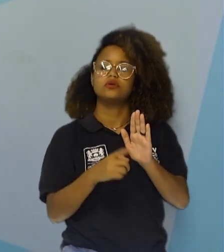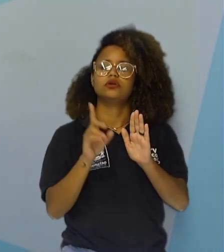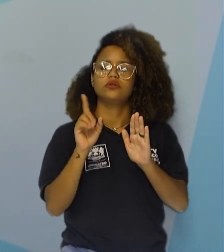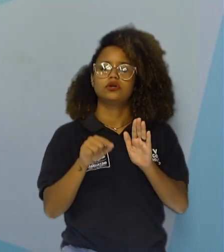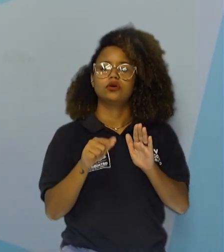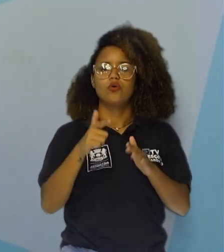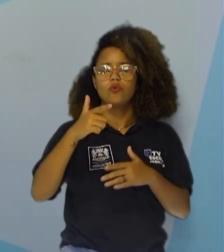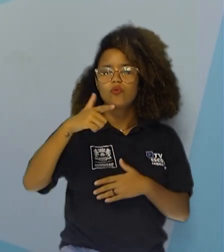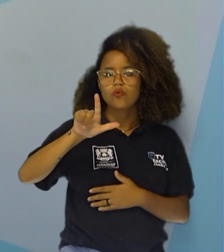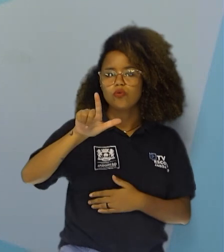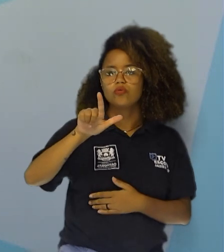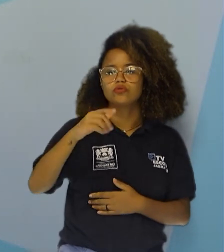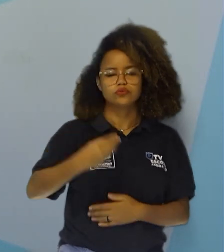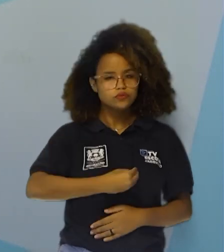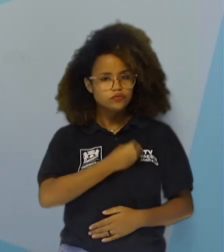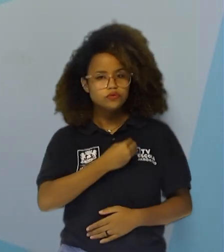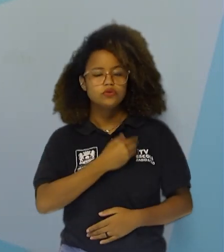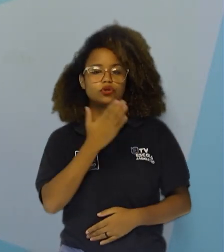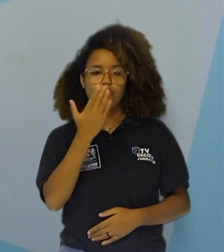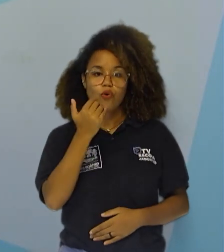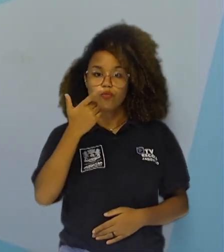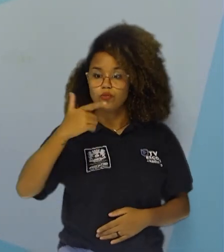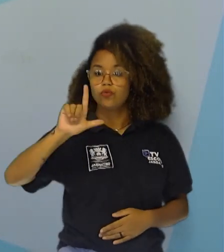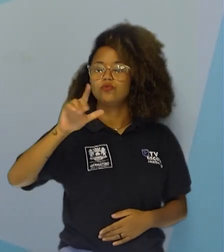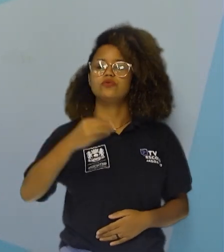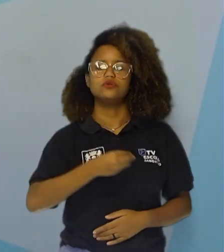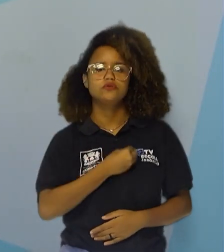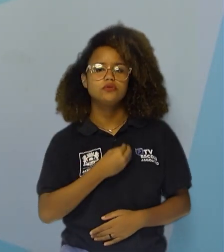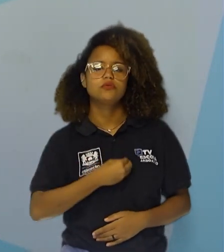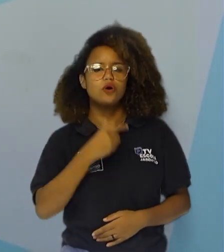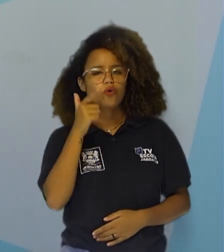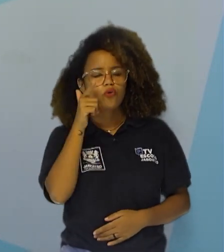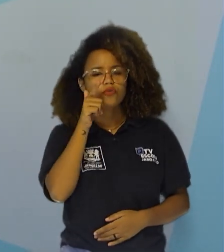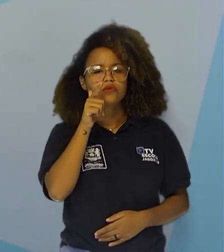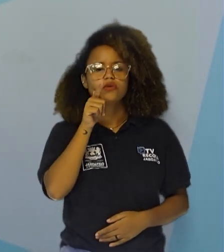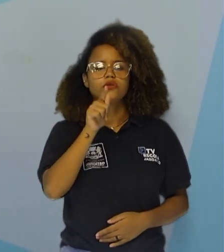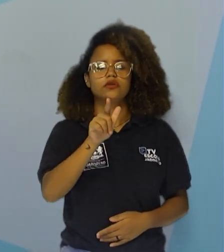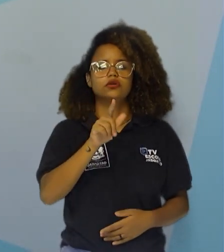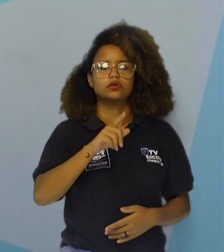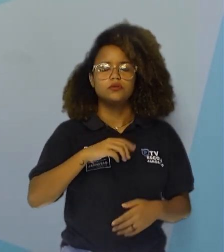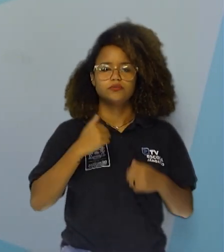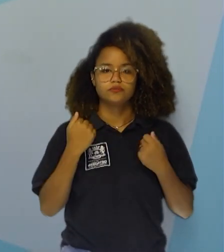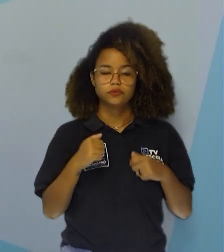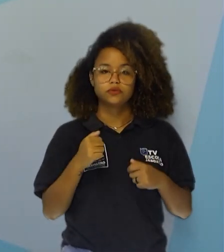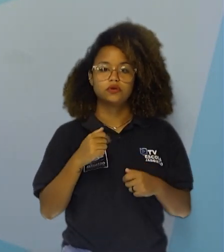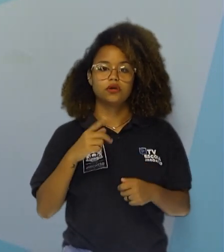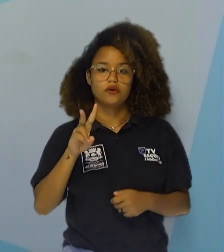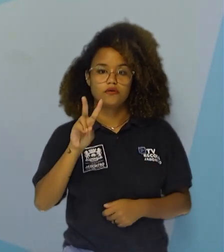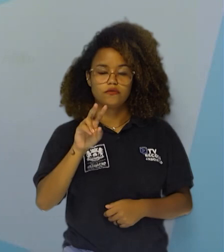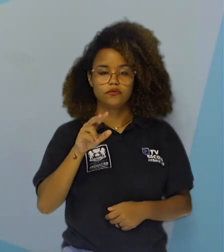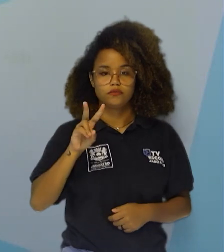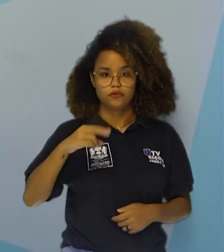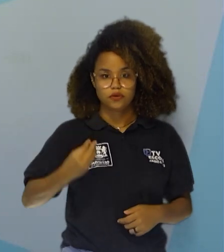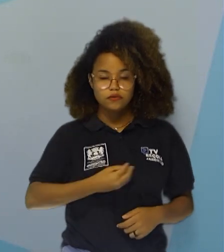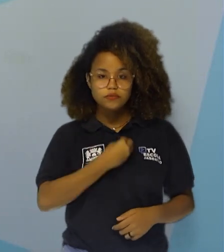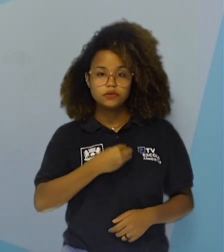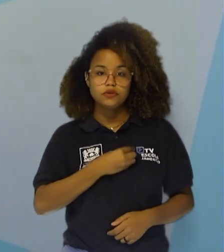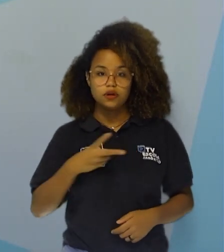outros seres vivos para conseguirem a energia e os nutrientes necessários para sua sobrevivência.